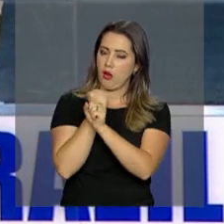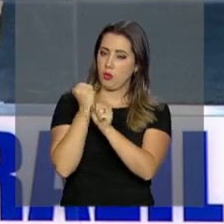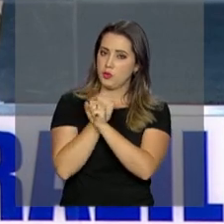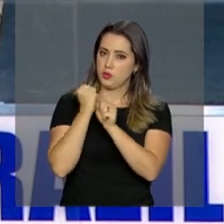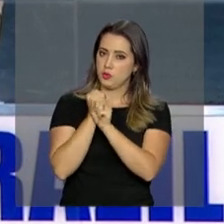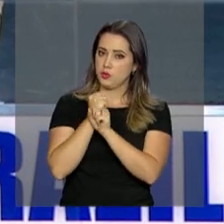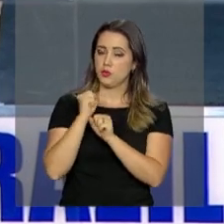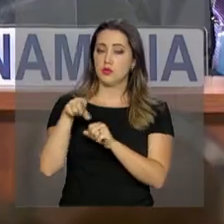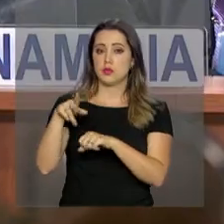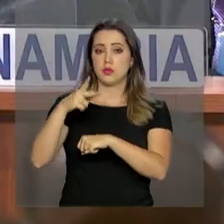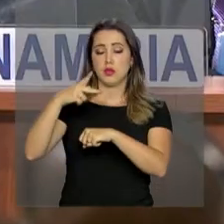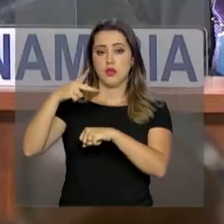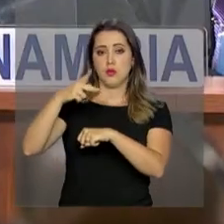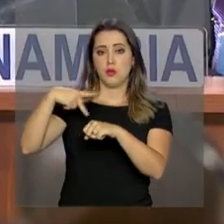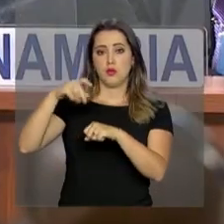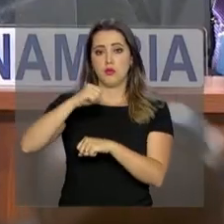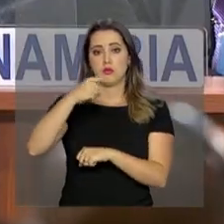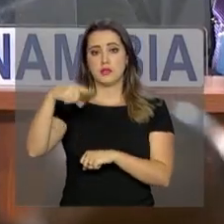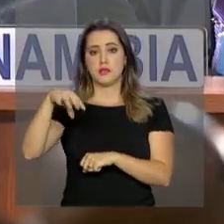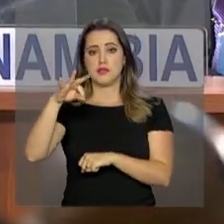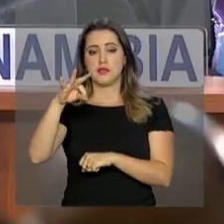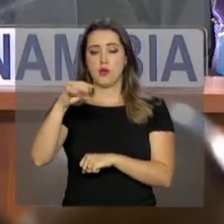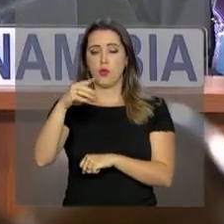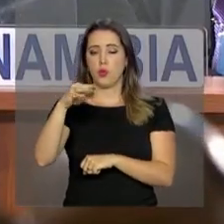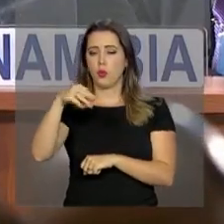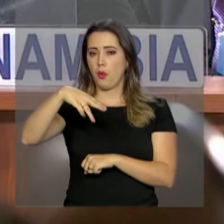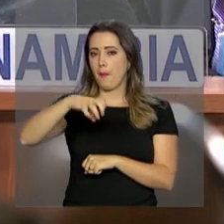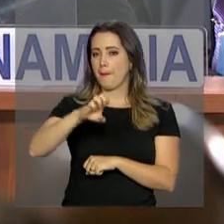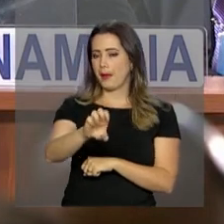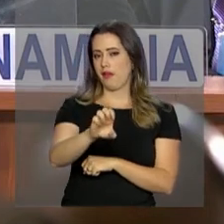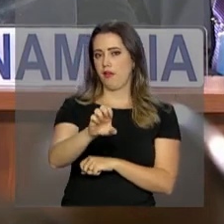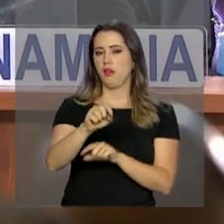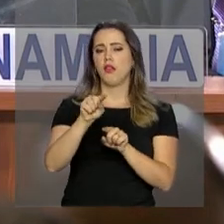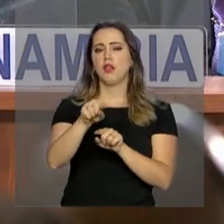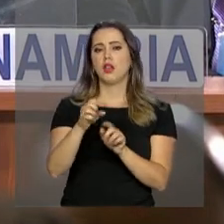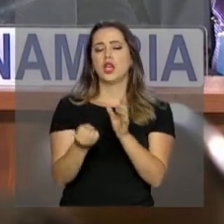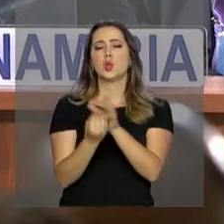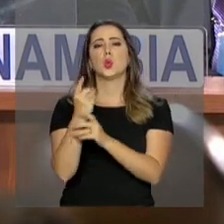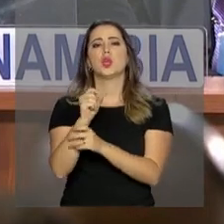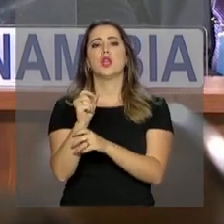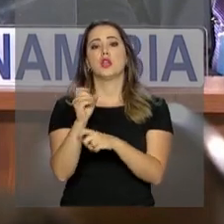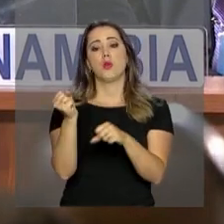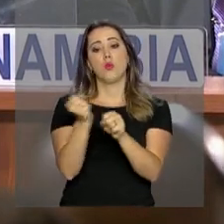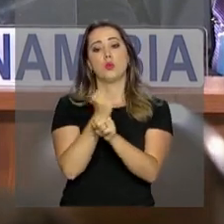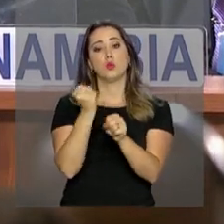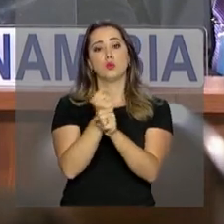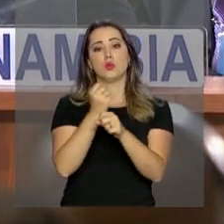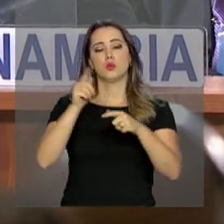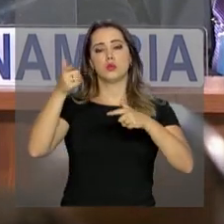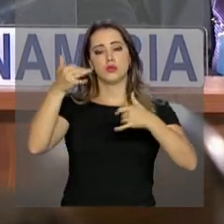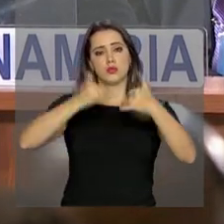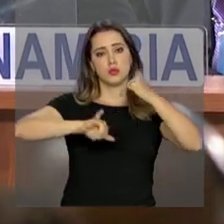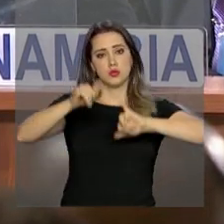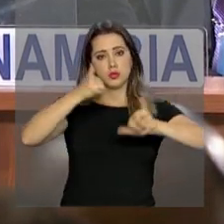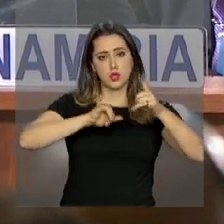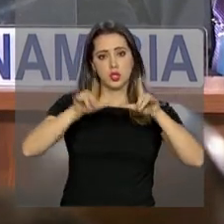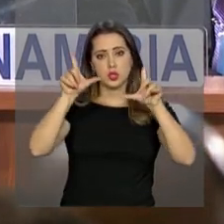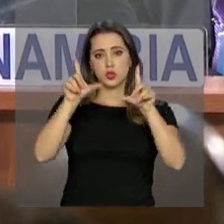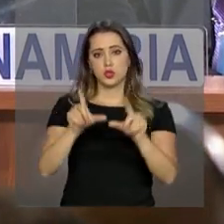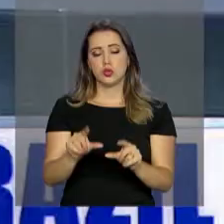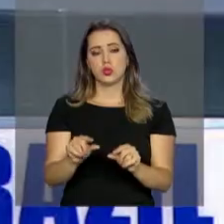Tomé e Príncipe de laboratório que reduzirá o tempo para o diagnóstico da tuberculose no país.